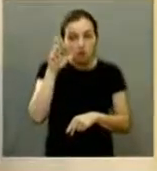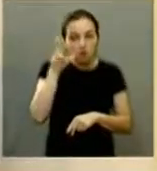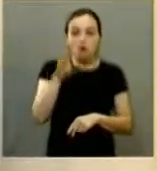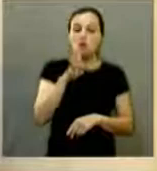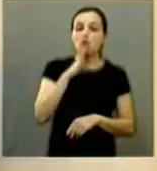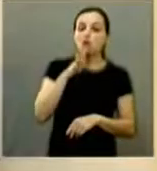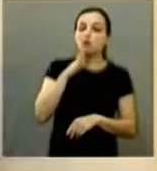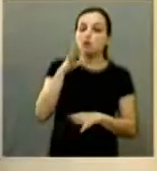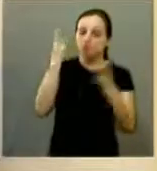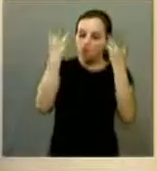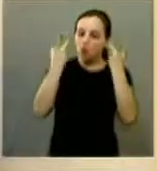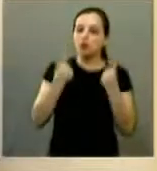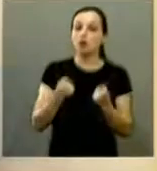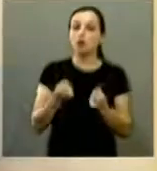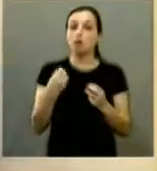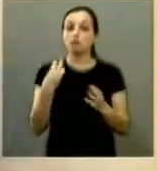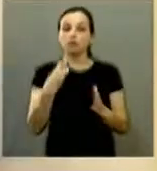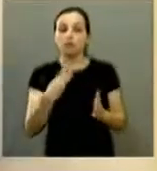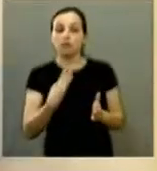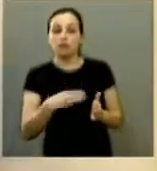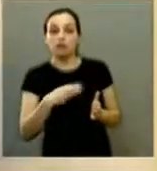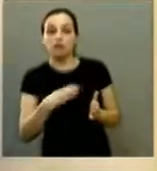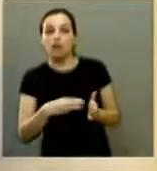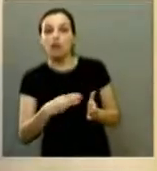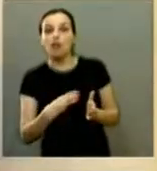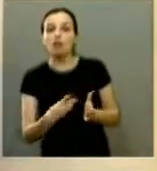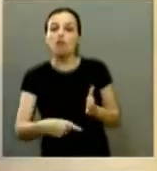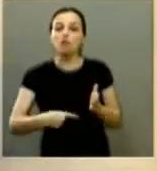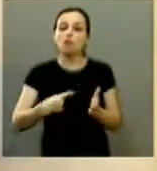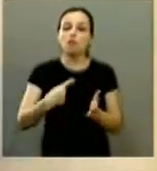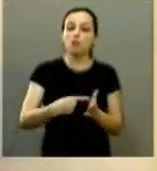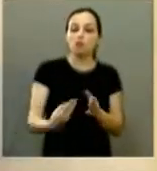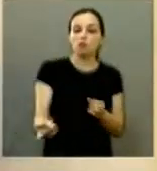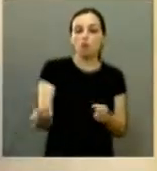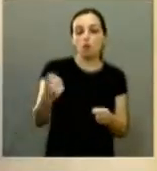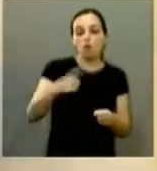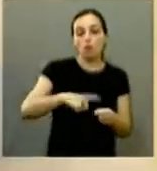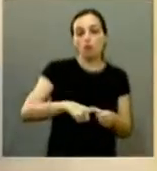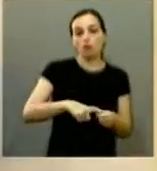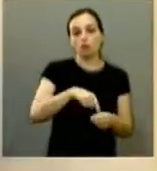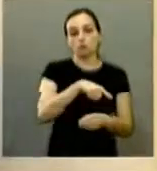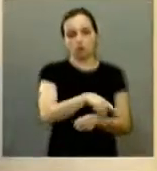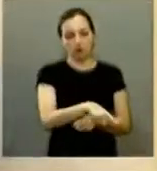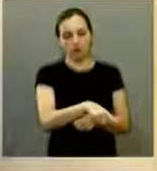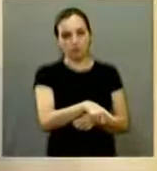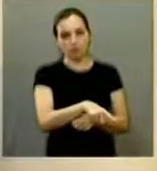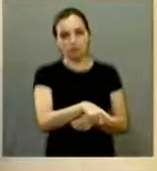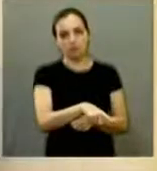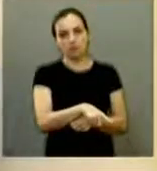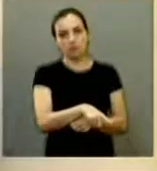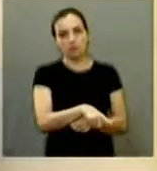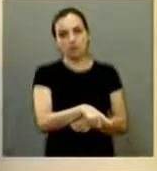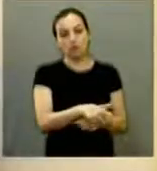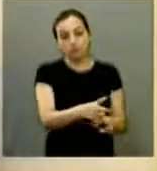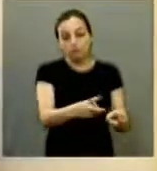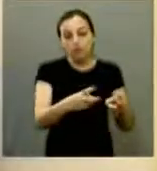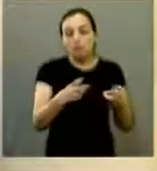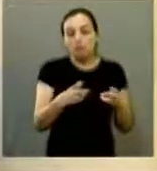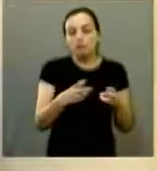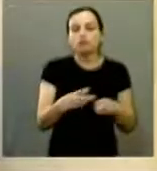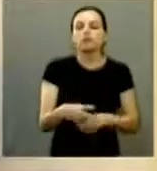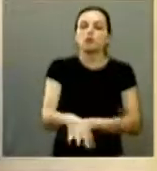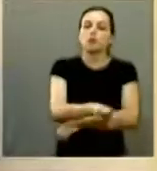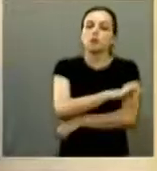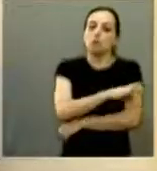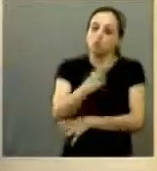era a terceira vez que ele estava passando já pelos centros de zoonoses então o que a gente percebe assim a prefeitura vai ela recolhe